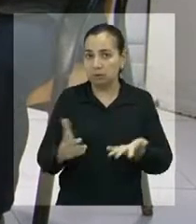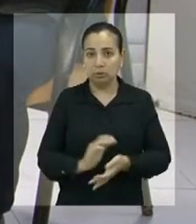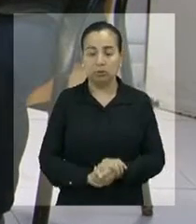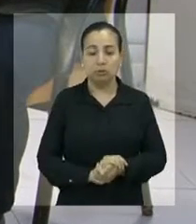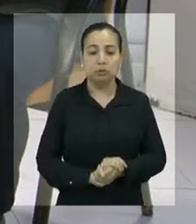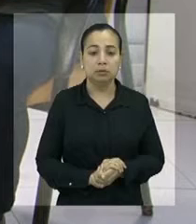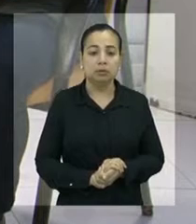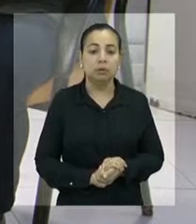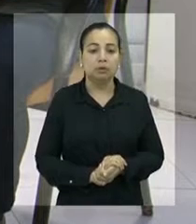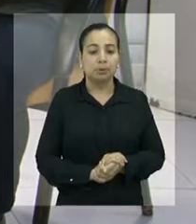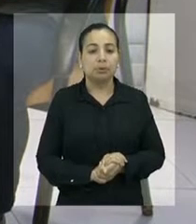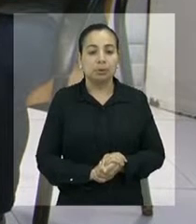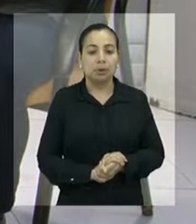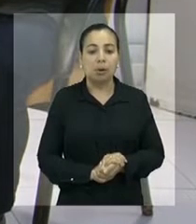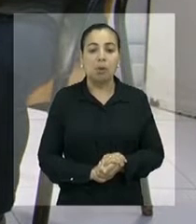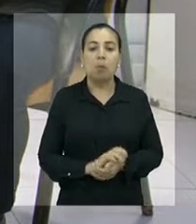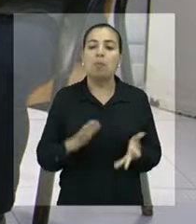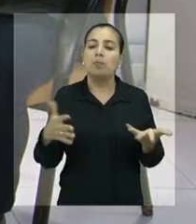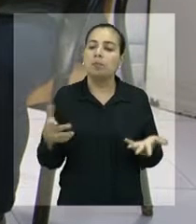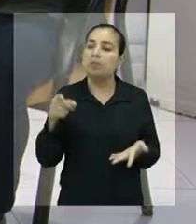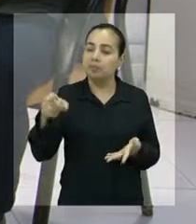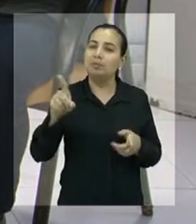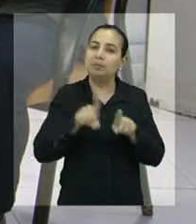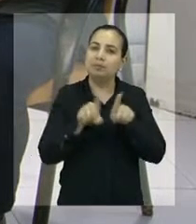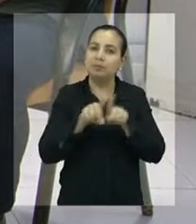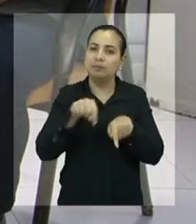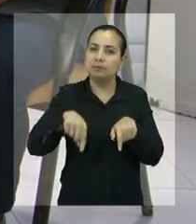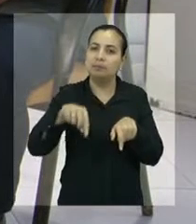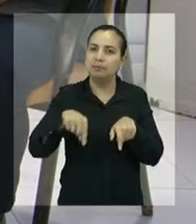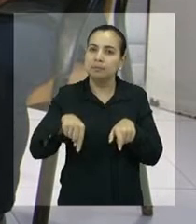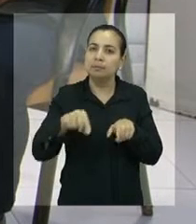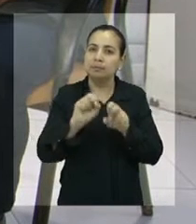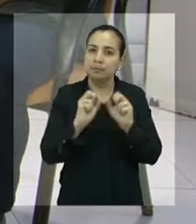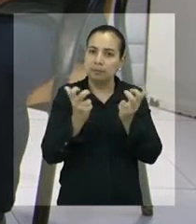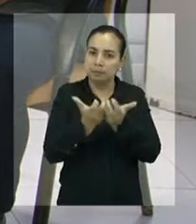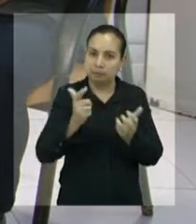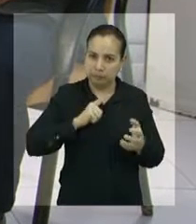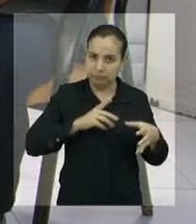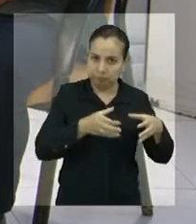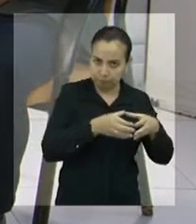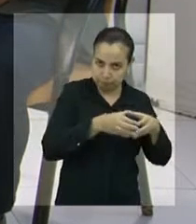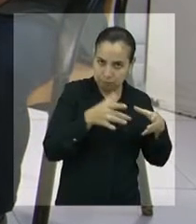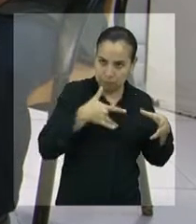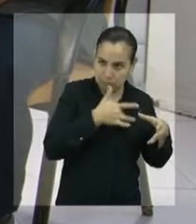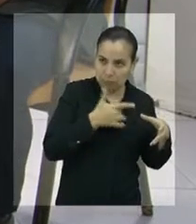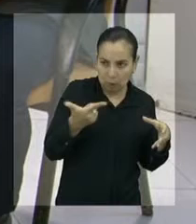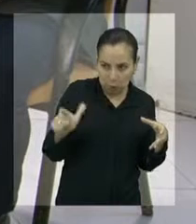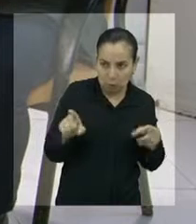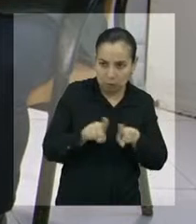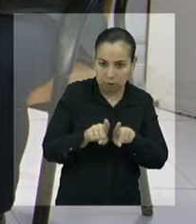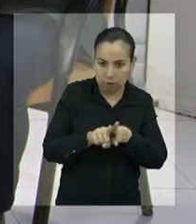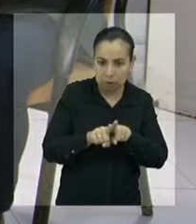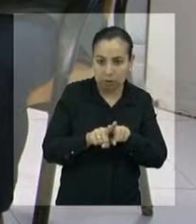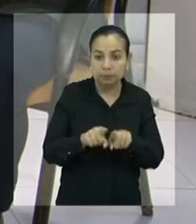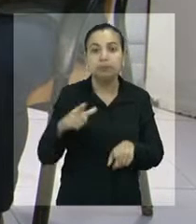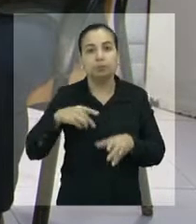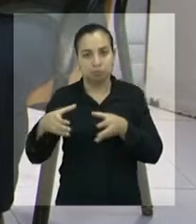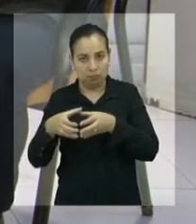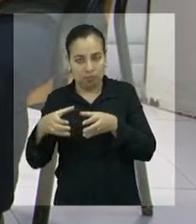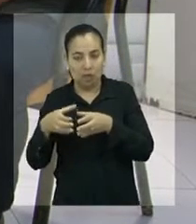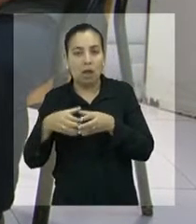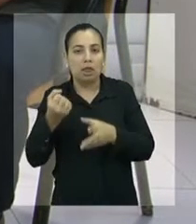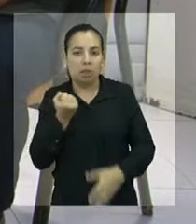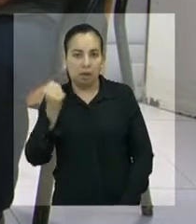senhor participa da Comissão de Saúde, se não me engano? Participa de outra também? É, participo da Comissão de Saúde e da Comissão de Defesa do